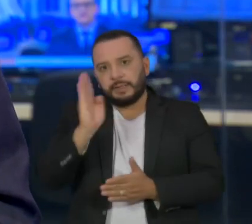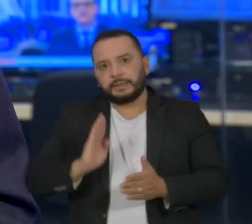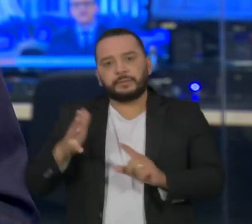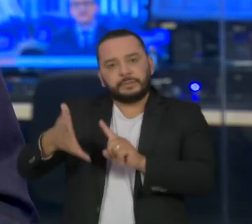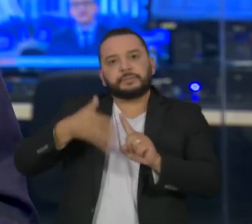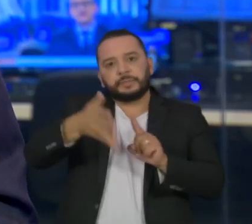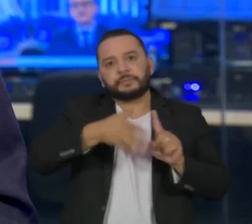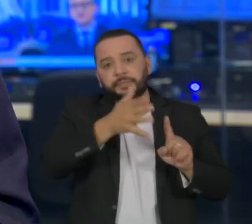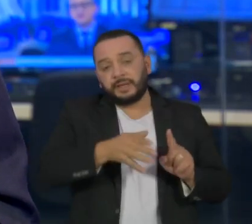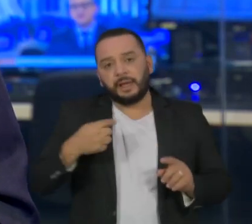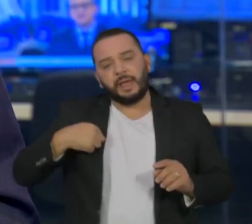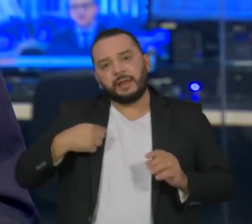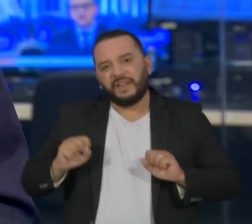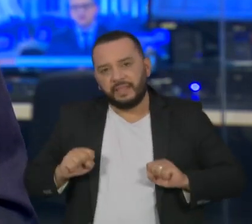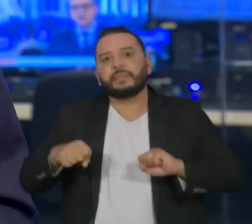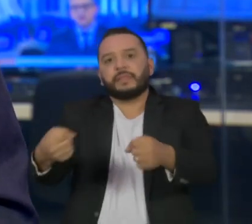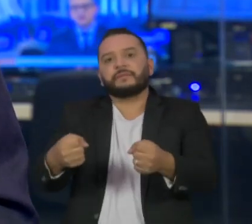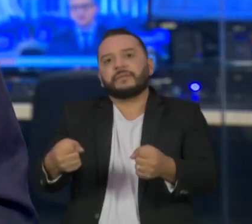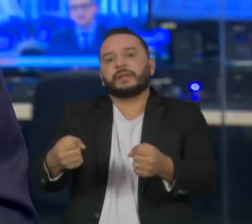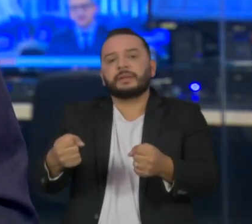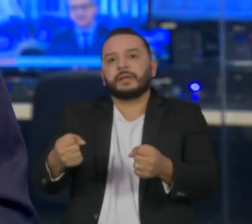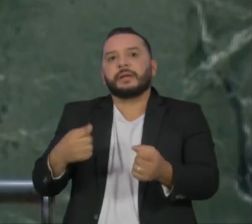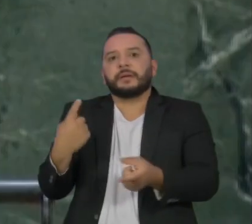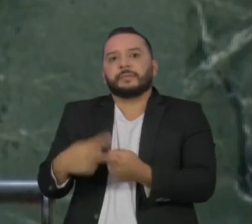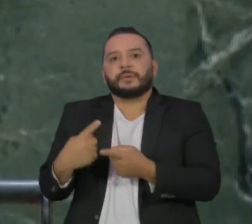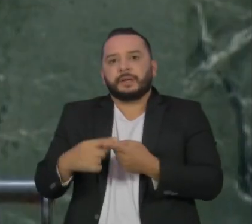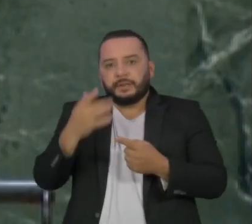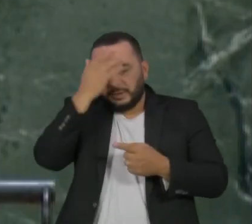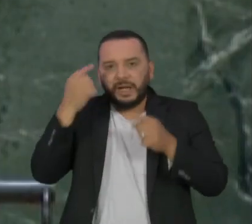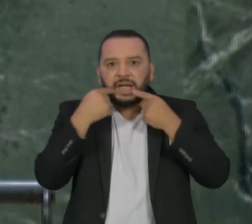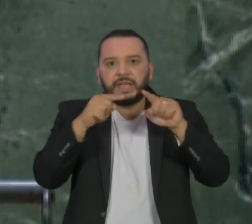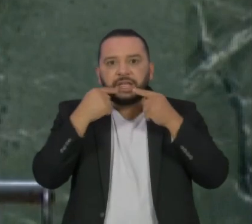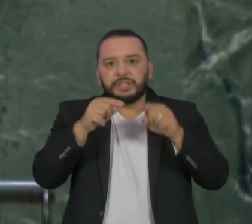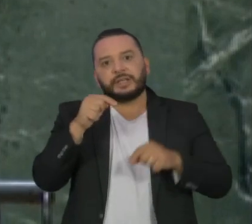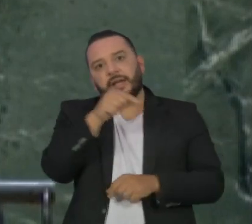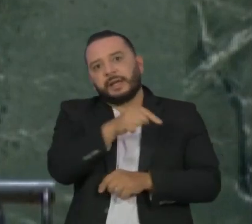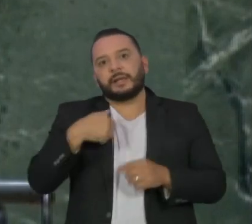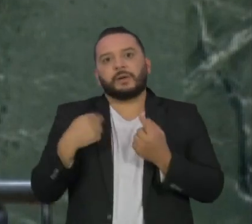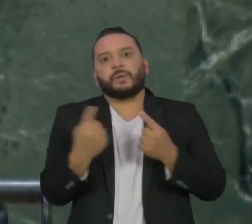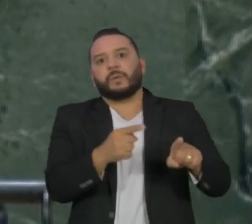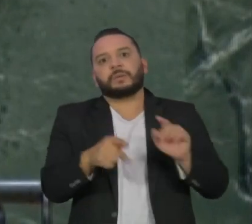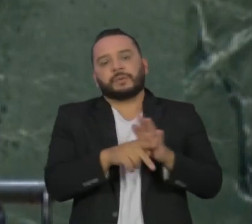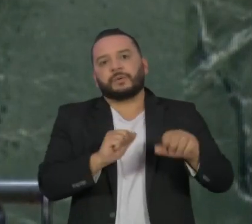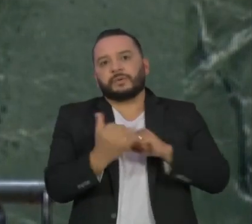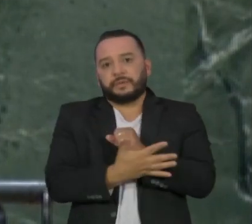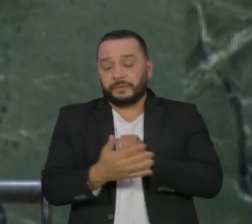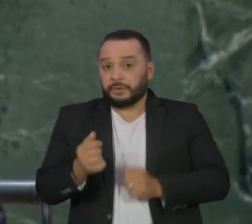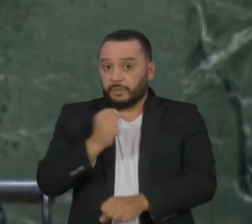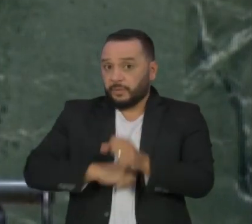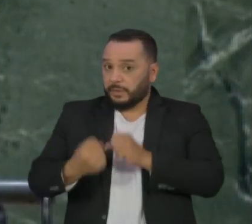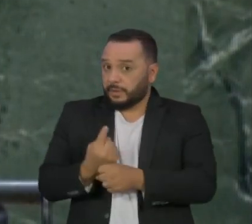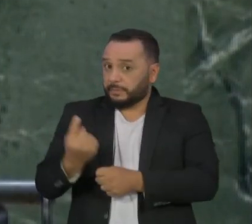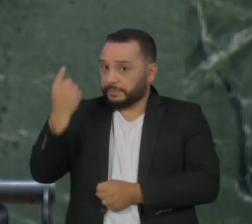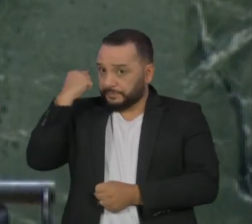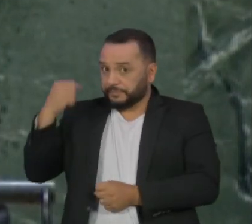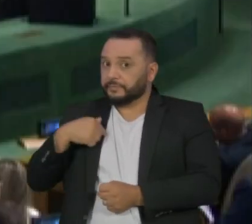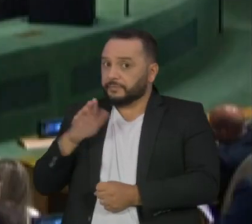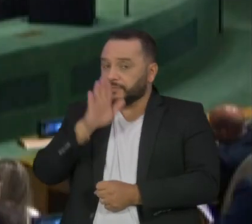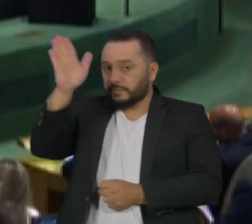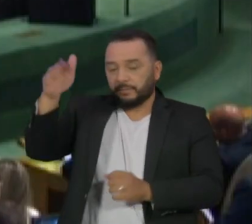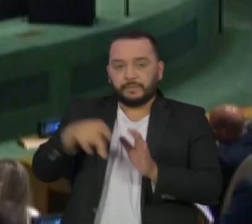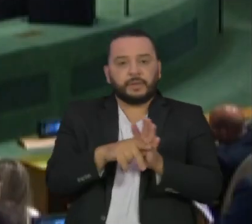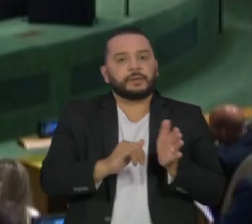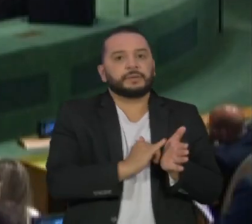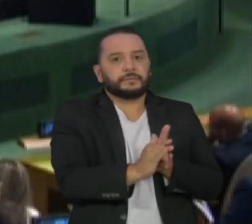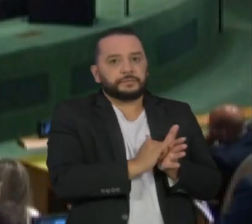sobre a atuação dele na pandemia de Covid-19. Ao contrário do ano passado, quando Bolsonaro foi até Nova Iorque